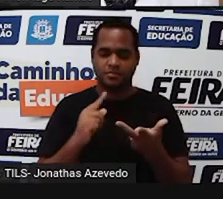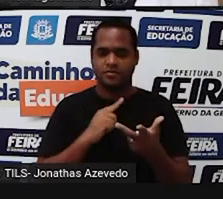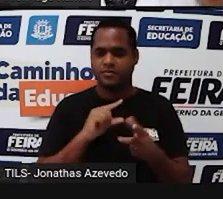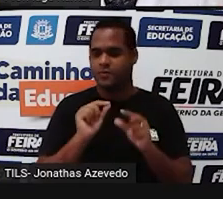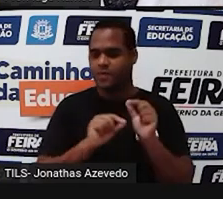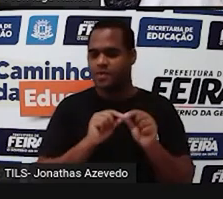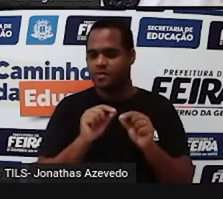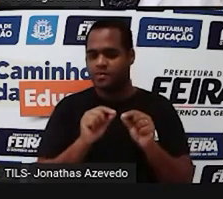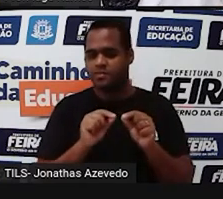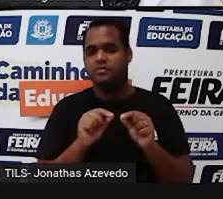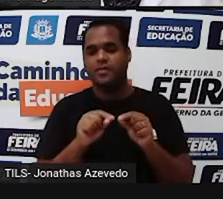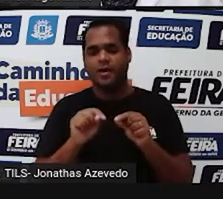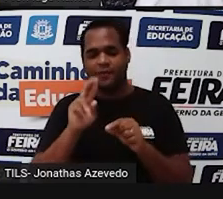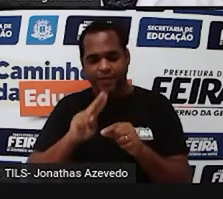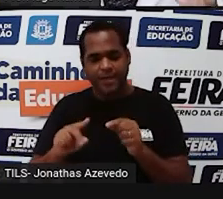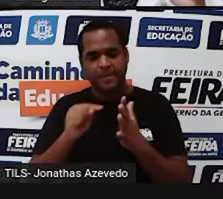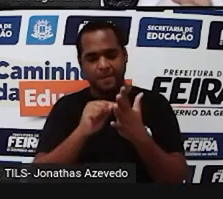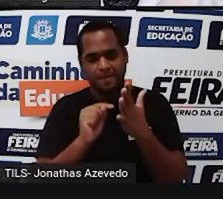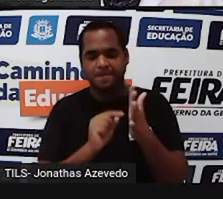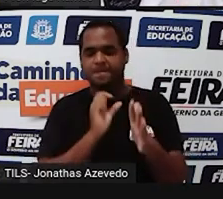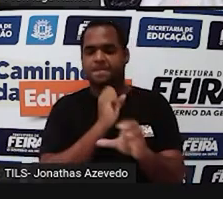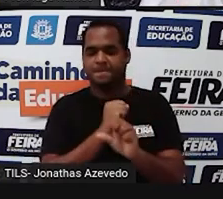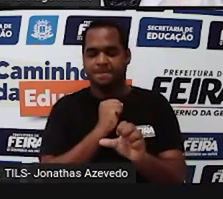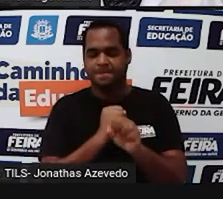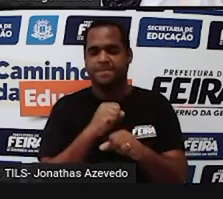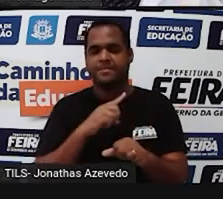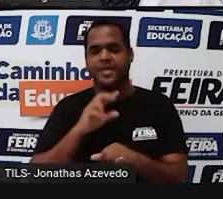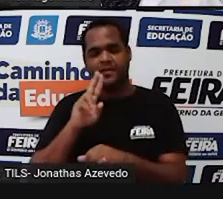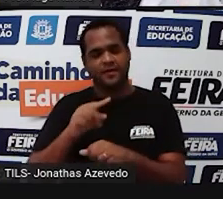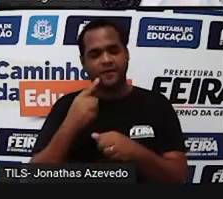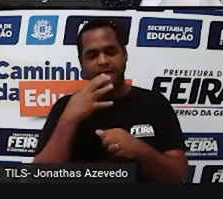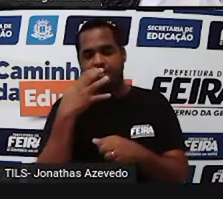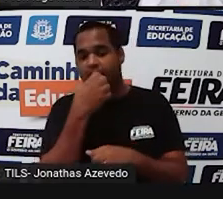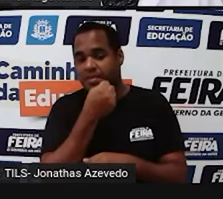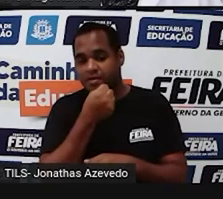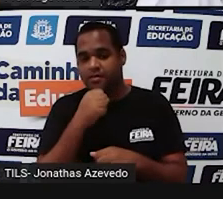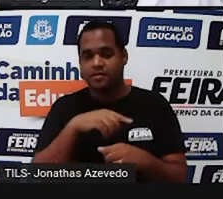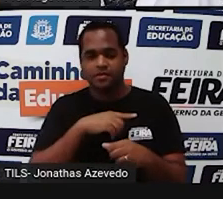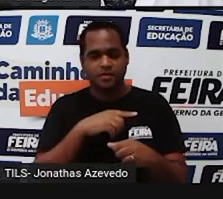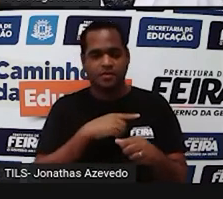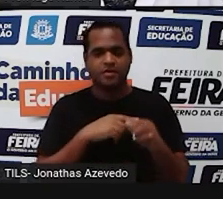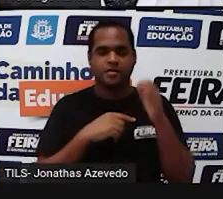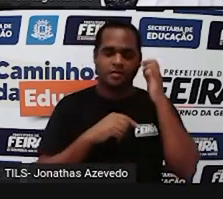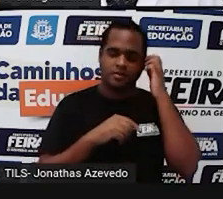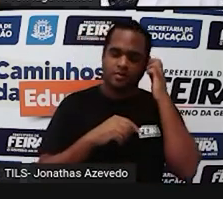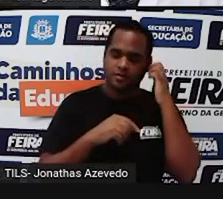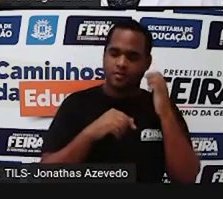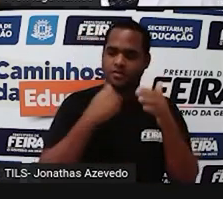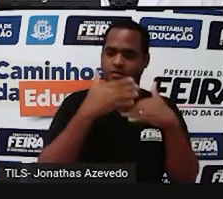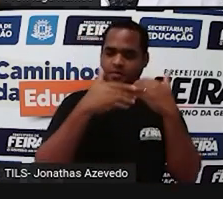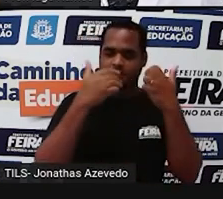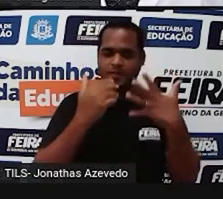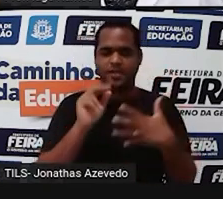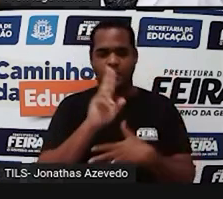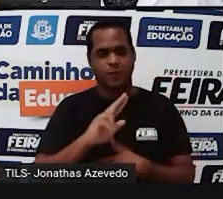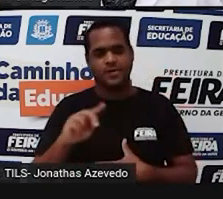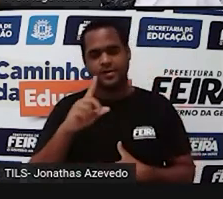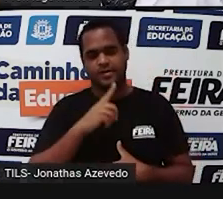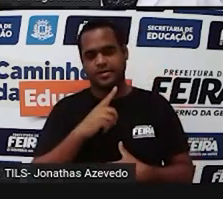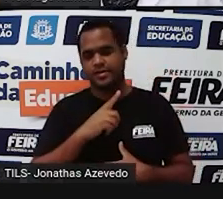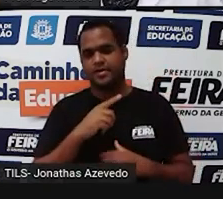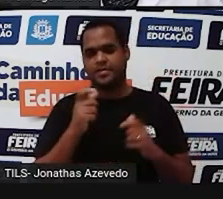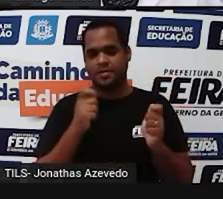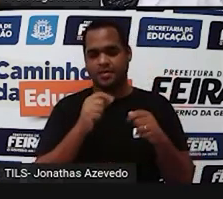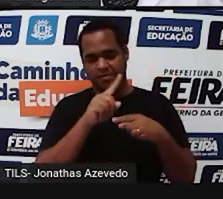Vamos usar a calculadora, fazer aquele processozinho rápido, né? depois usando a forma